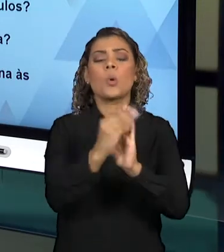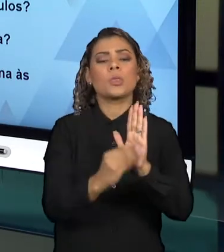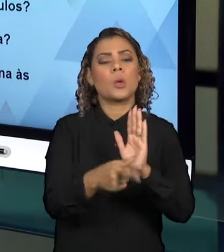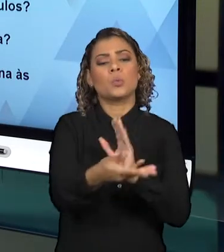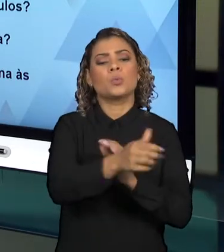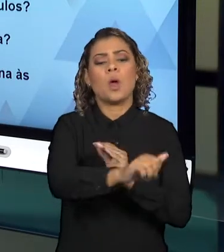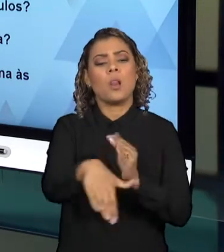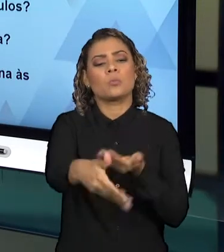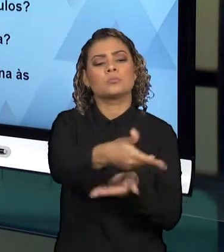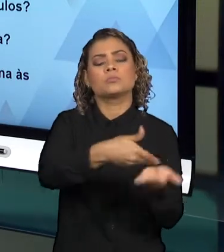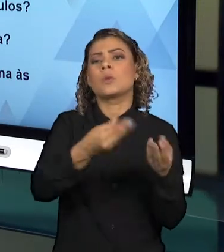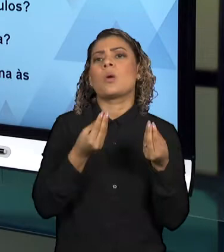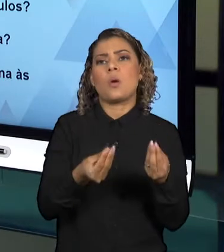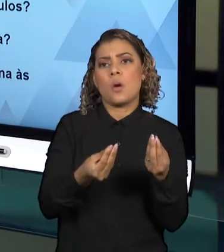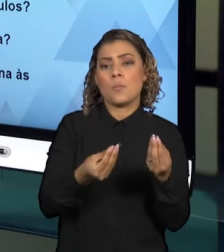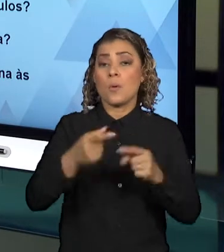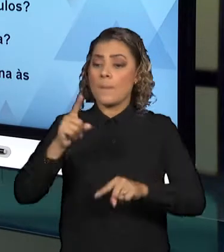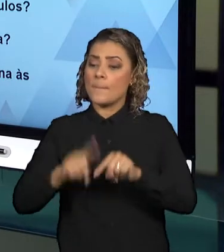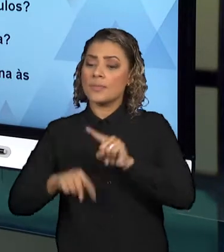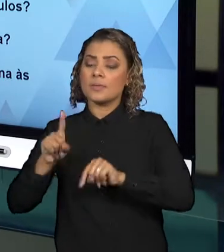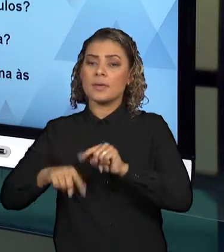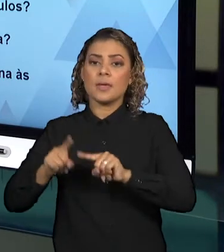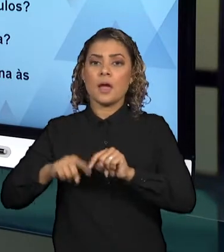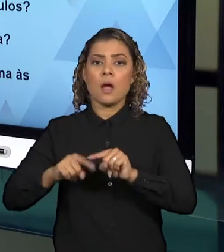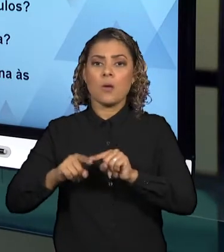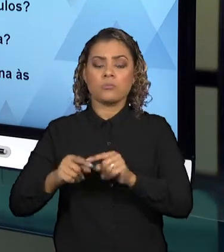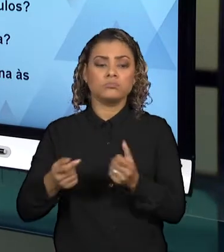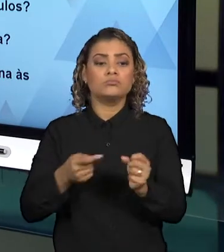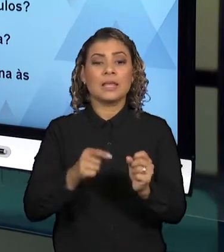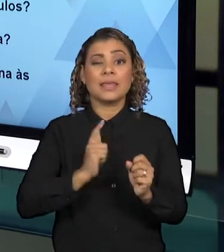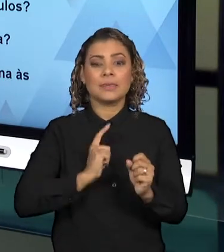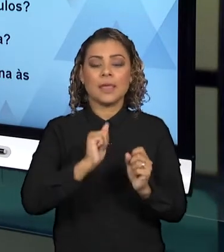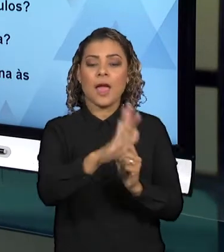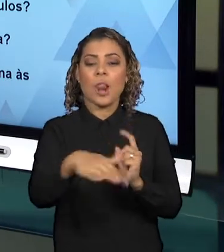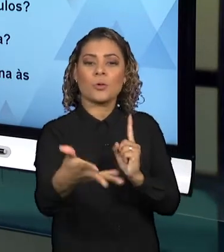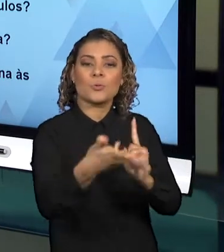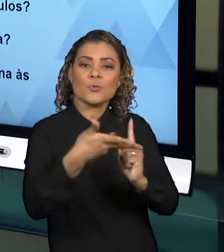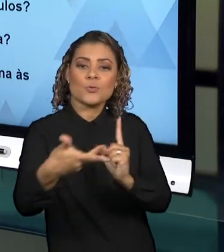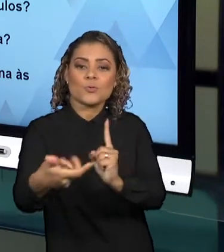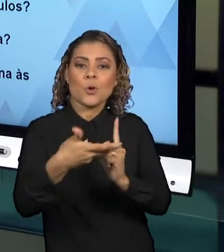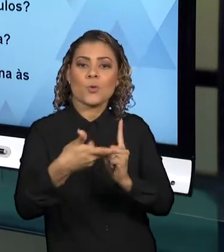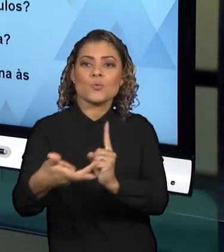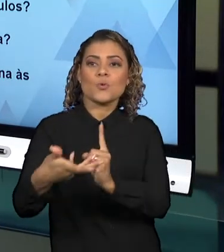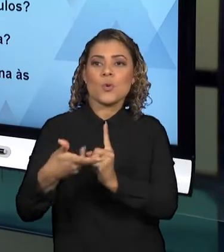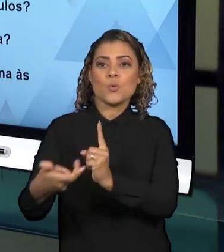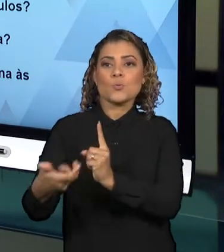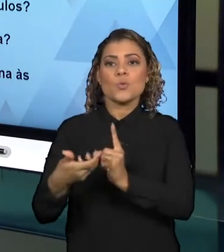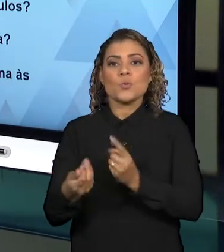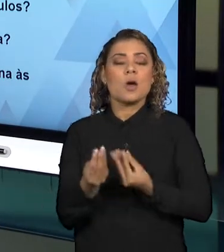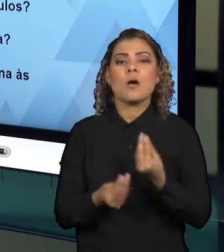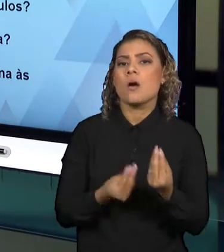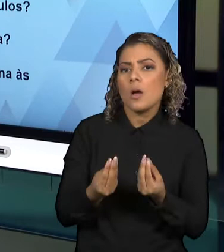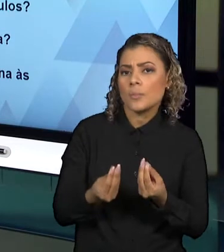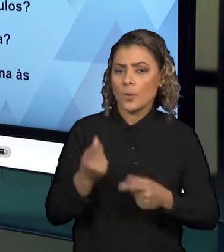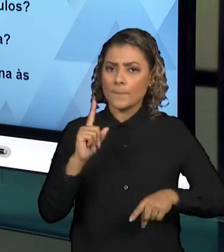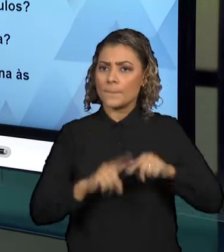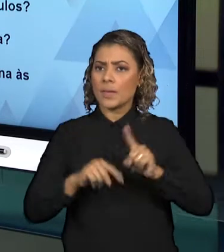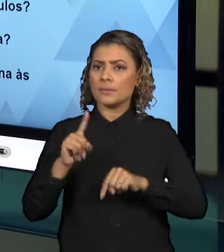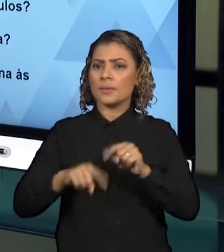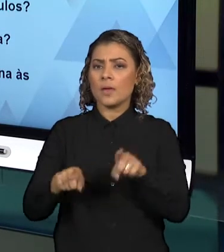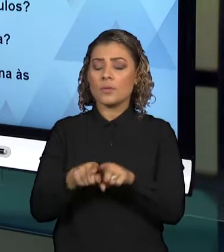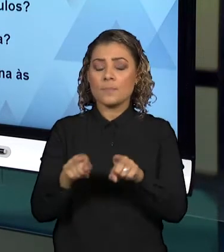materiais que o professor apresenta na sala de aula, que chamam a atenção desse estudante, que materiais